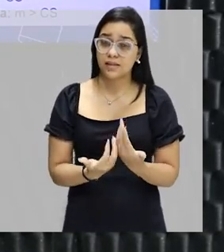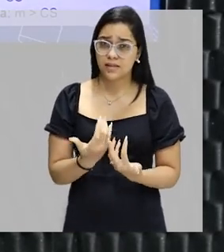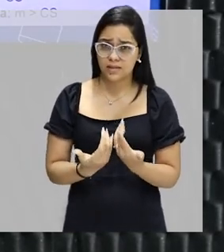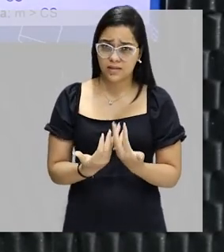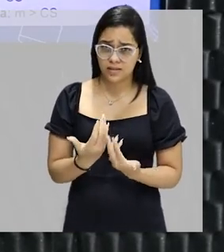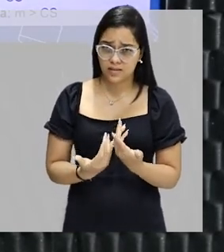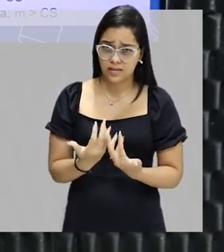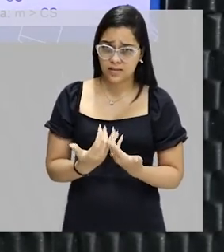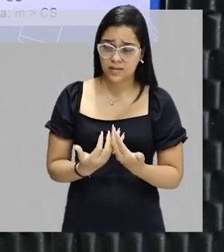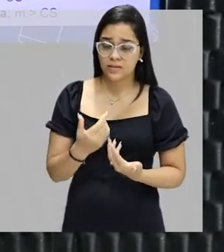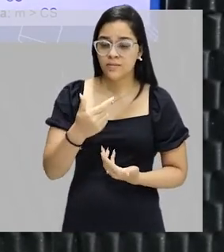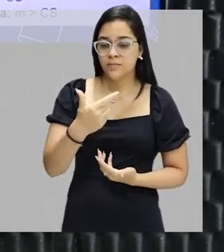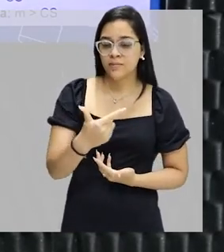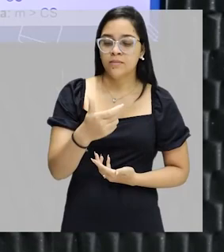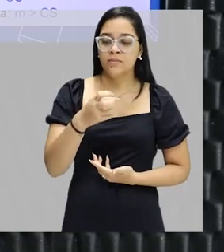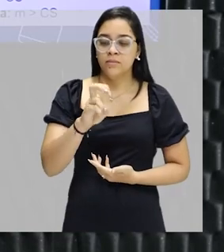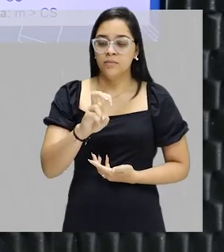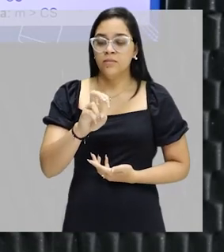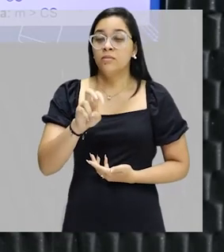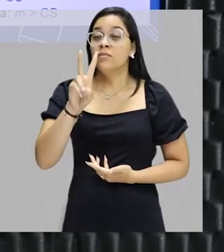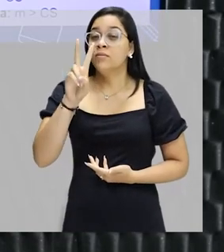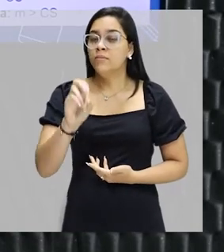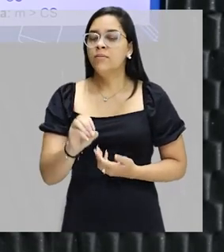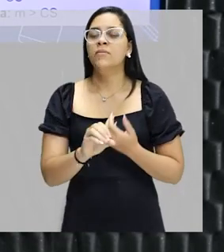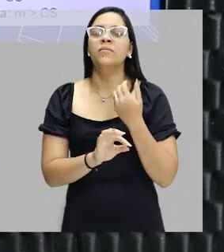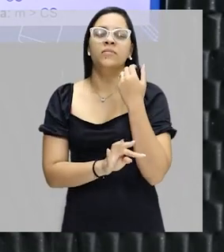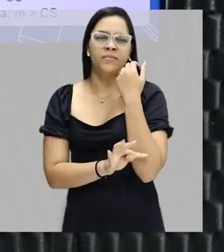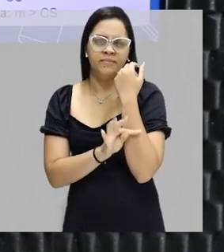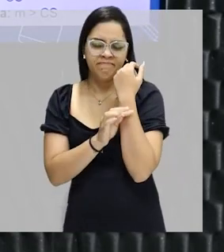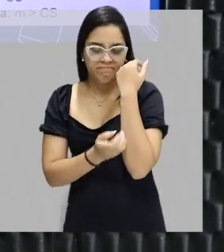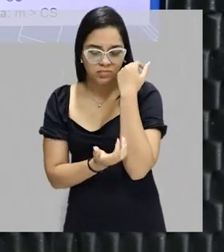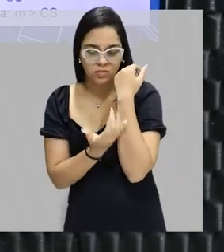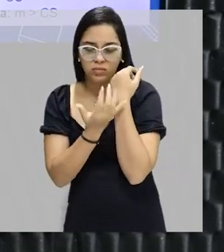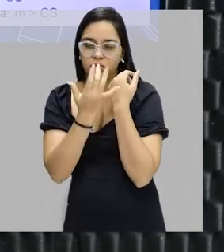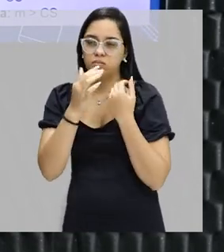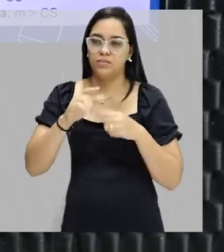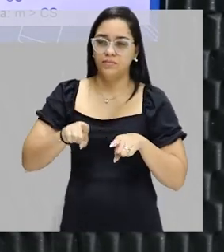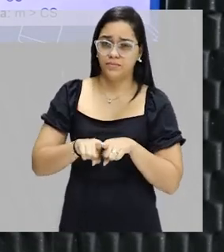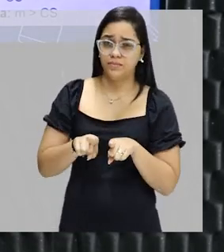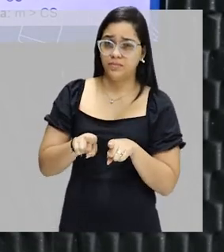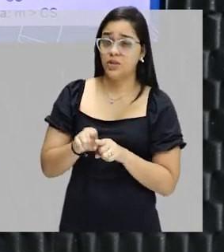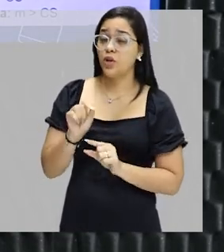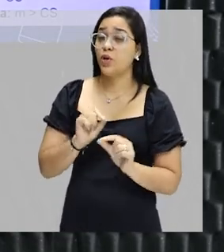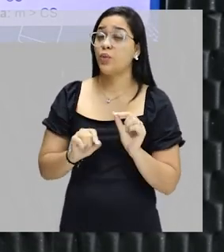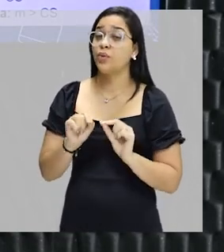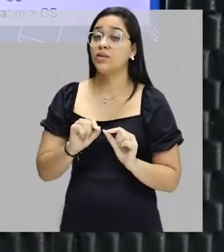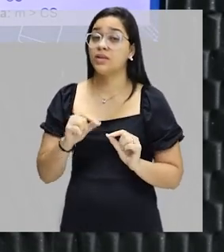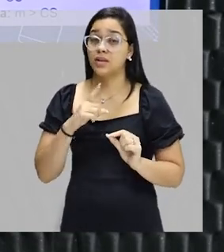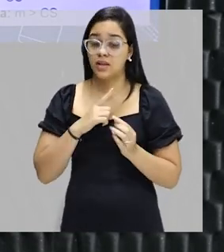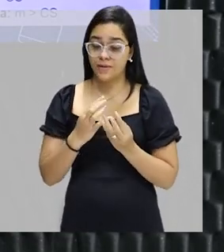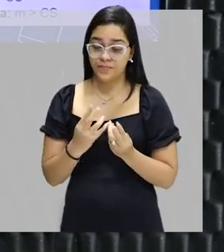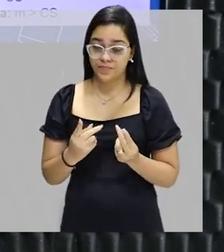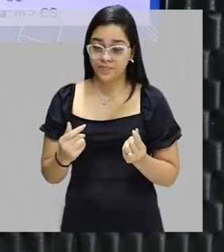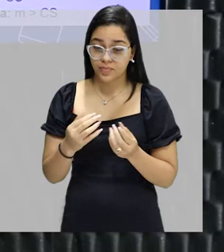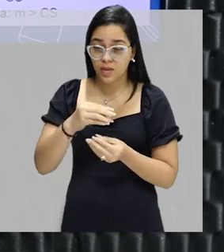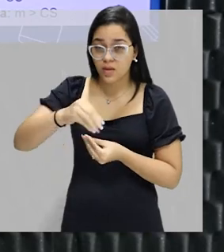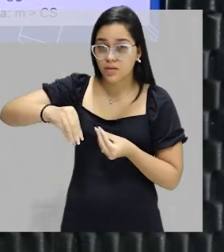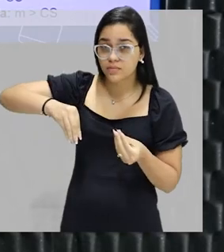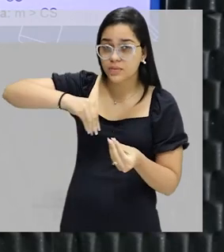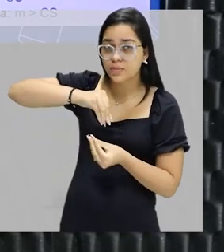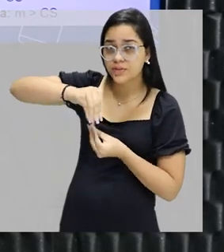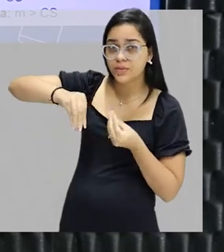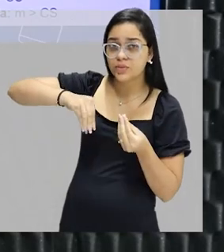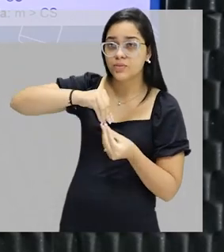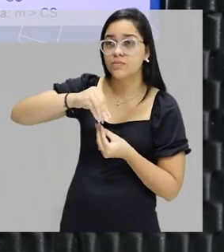levar de 25 para 50 graus, quanto maior a temperatura, maior a solubilidade.